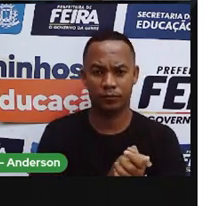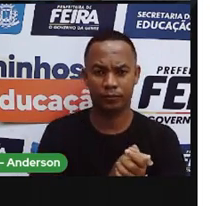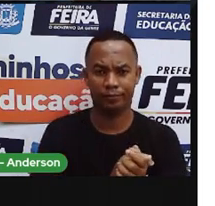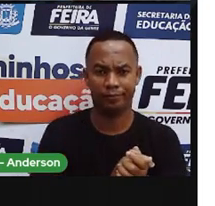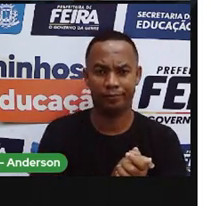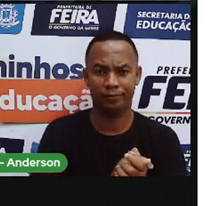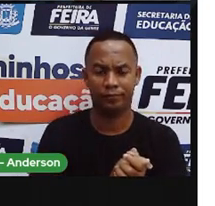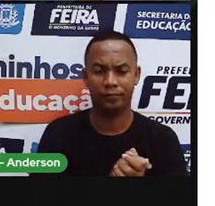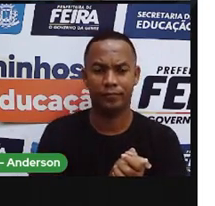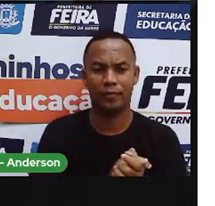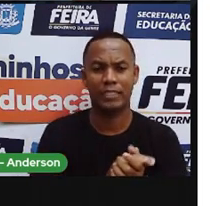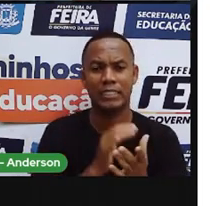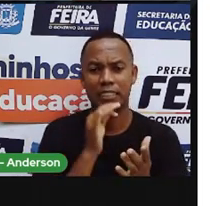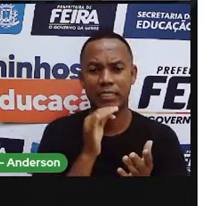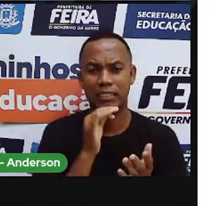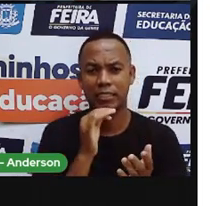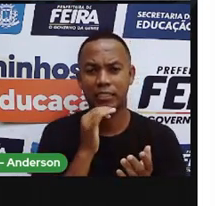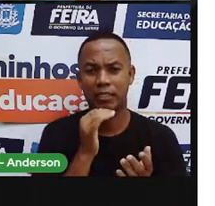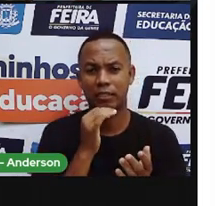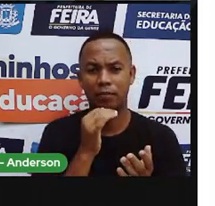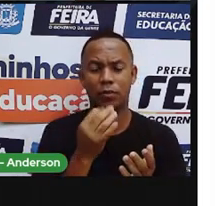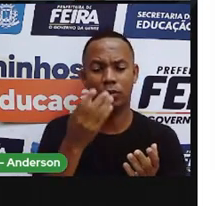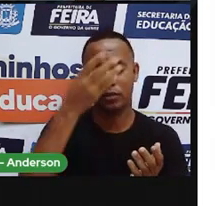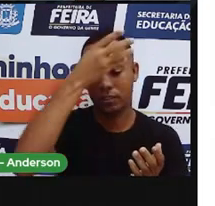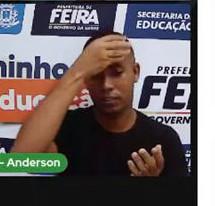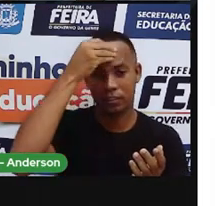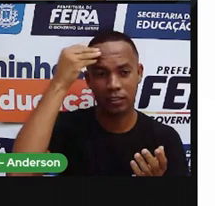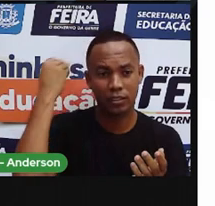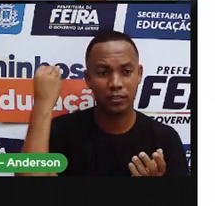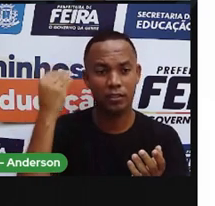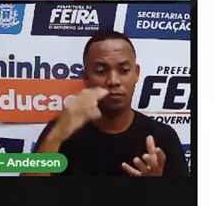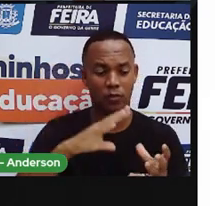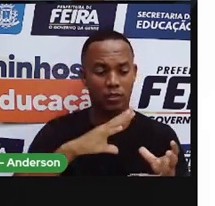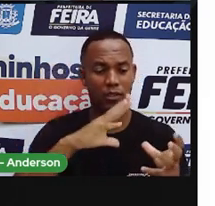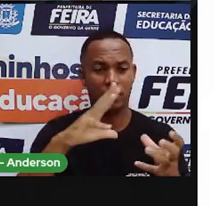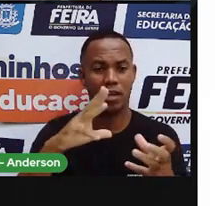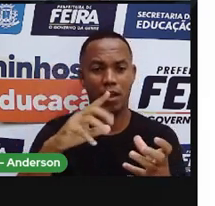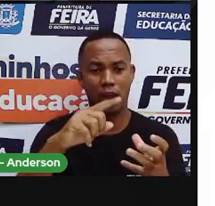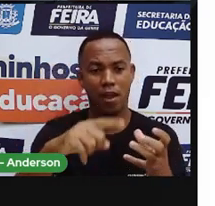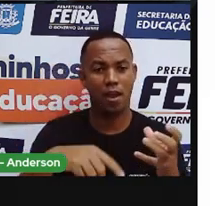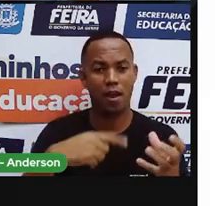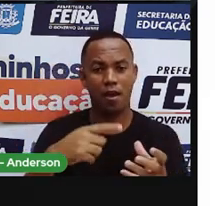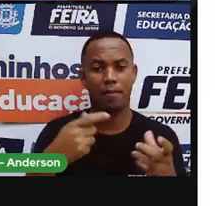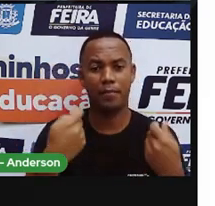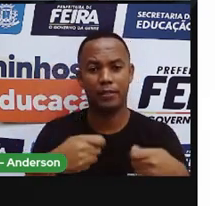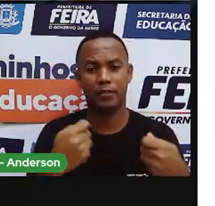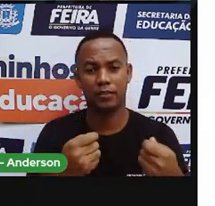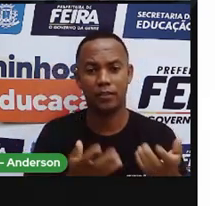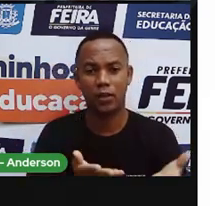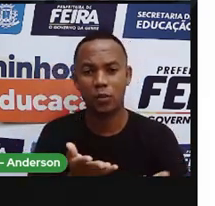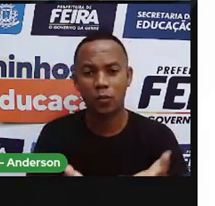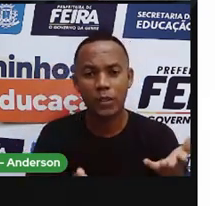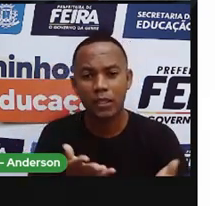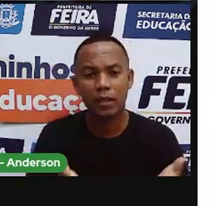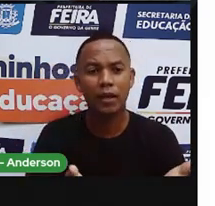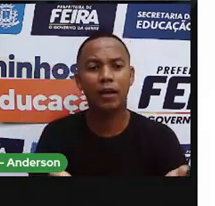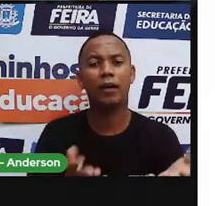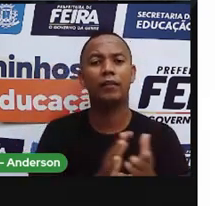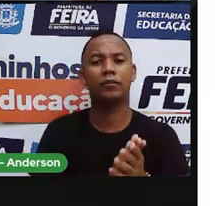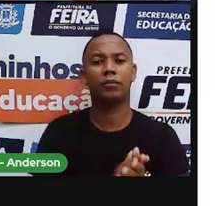seres humanos. Que acabamos o quê? Esquecendo que a Terra, ela precisa de quê? De cuidados, né?